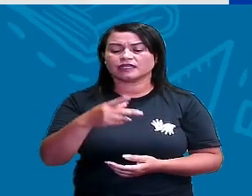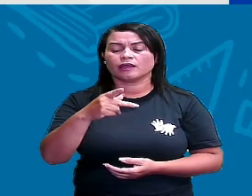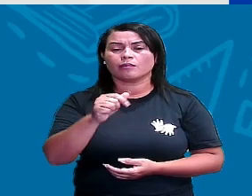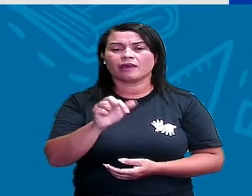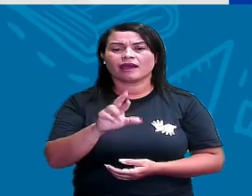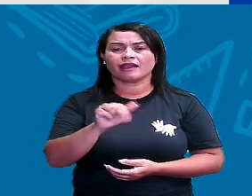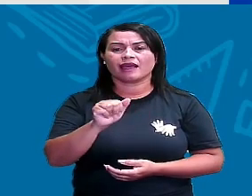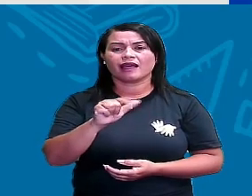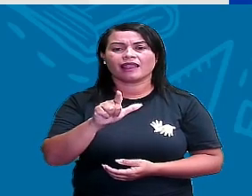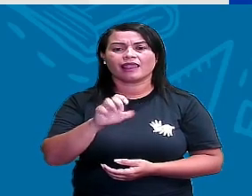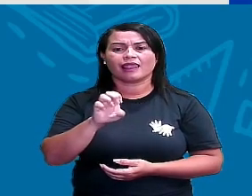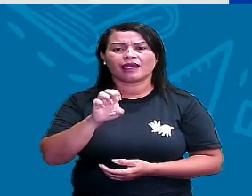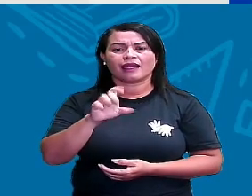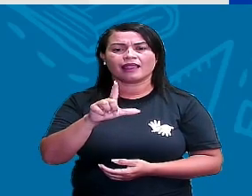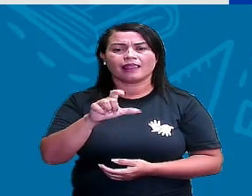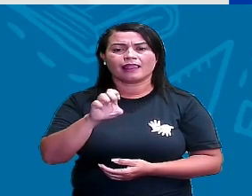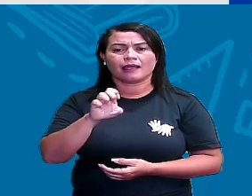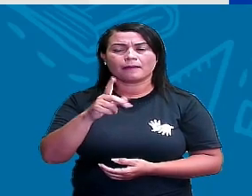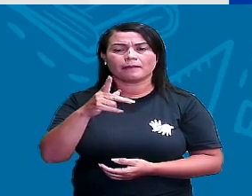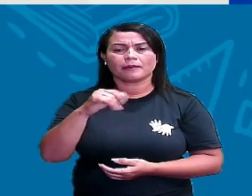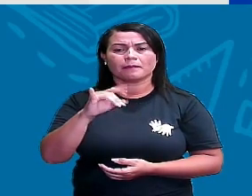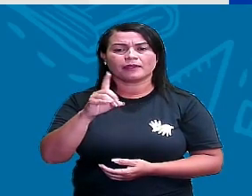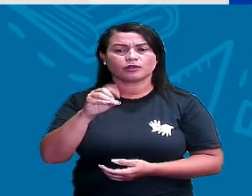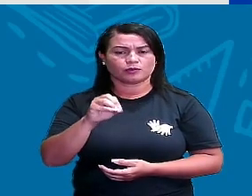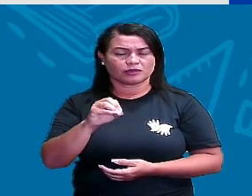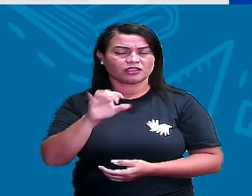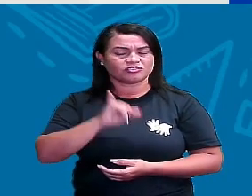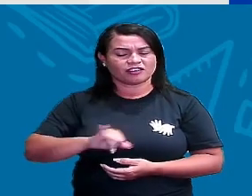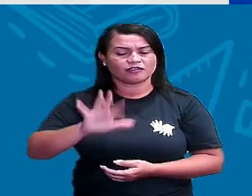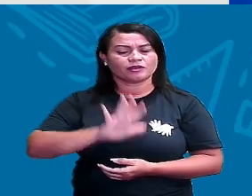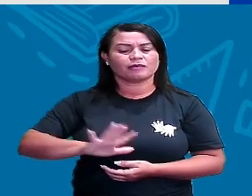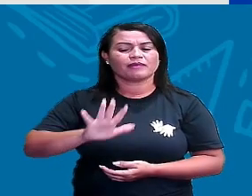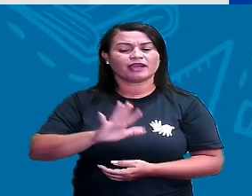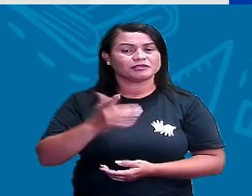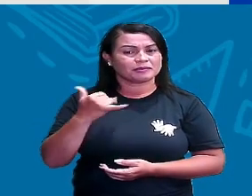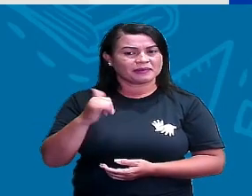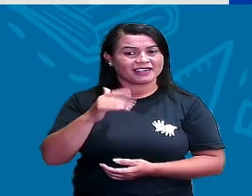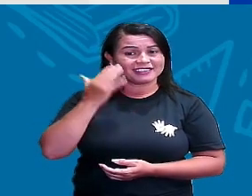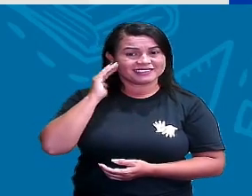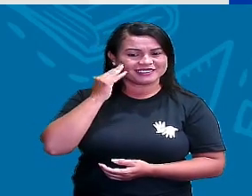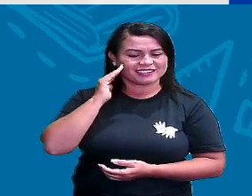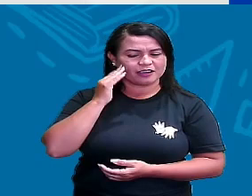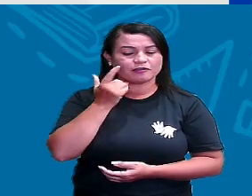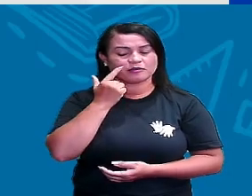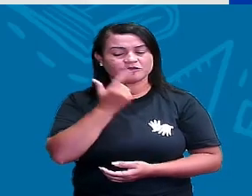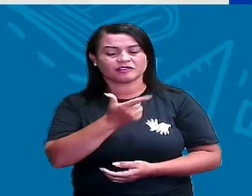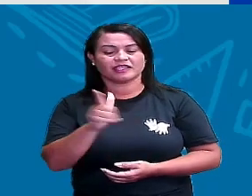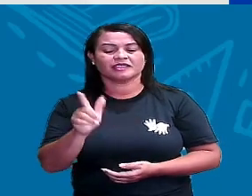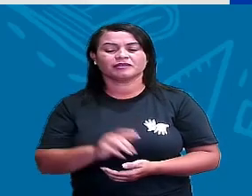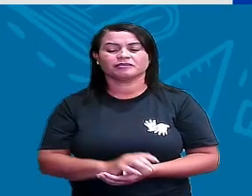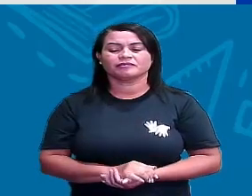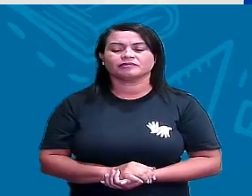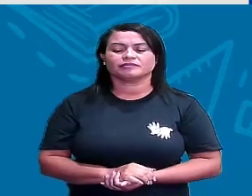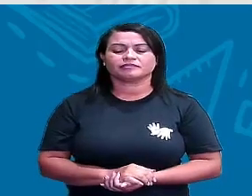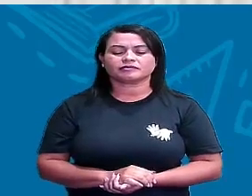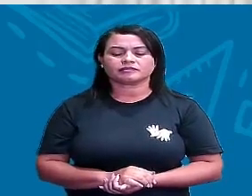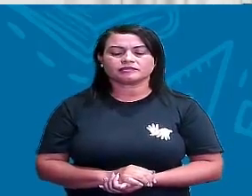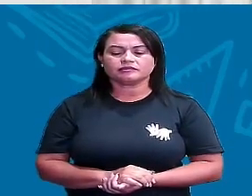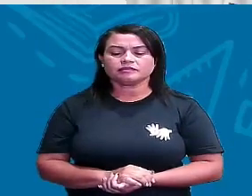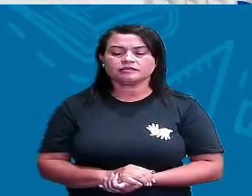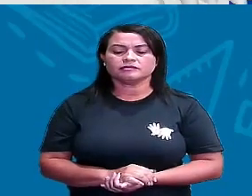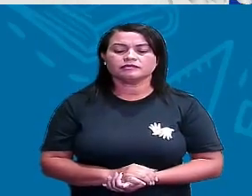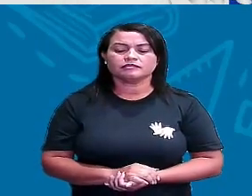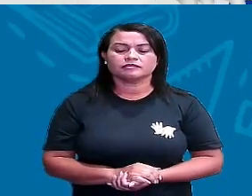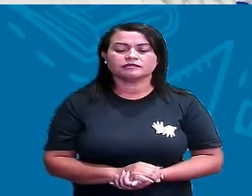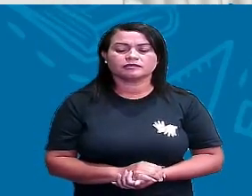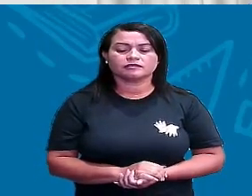o paralelopípedo que a gente viu lá na imagem. Beleza? Deu pra entender? Vamos seguir pra próxima. Na